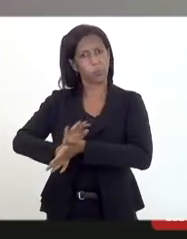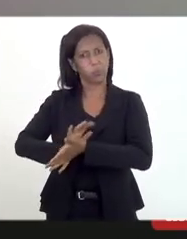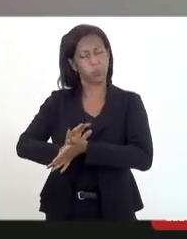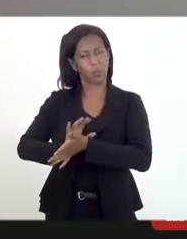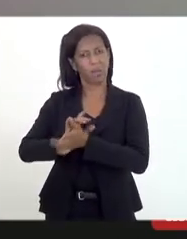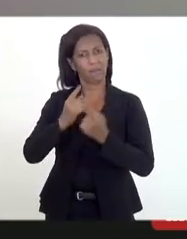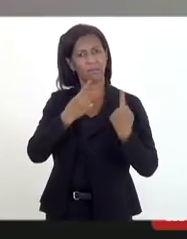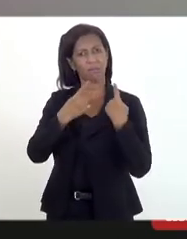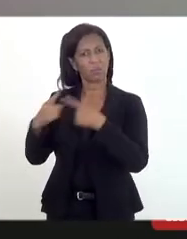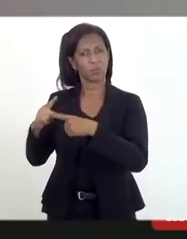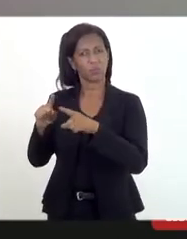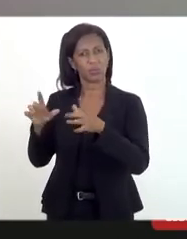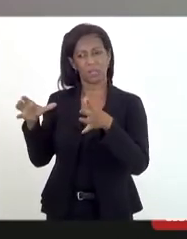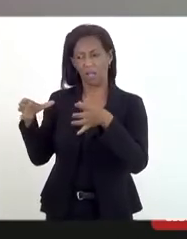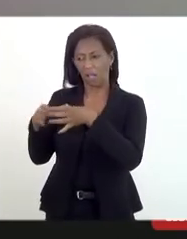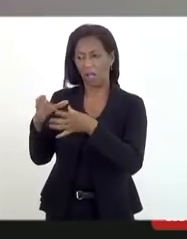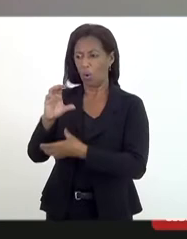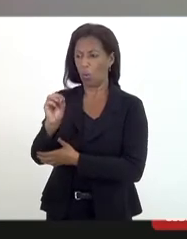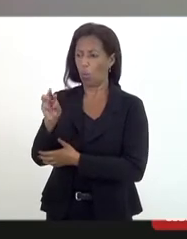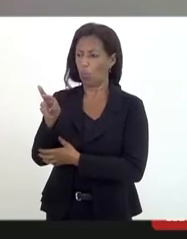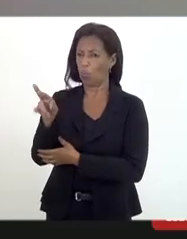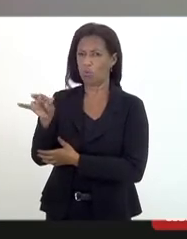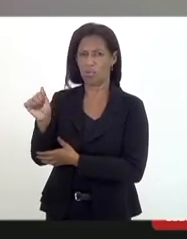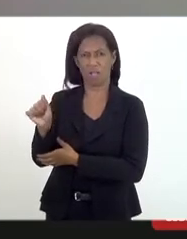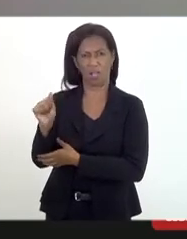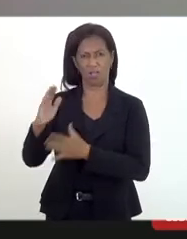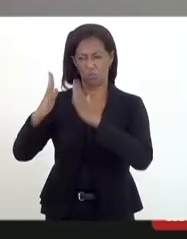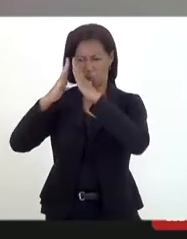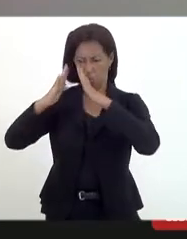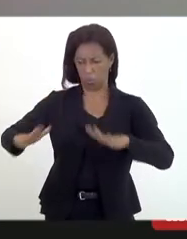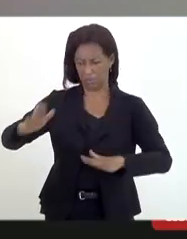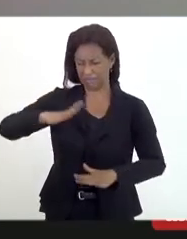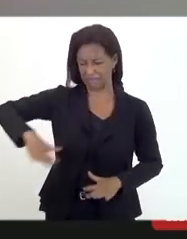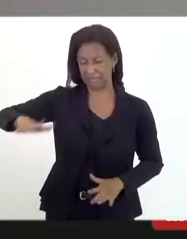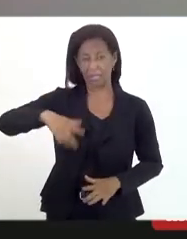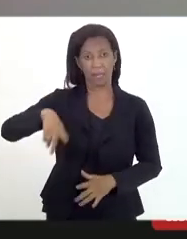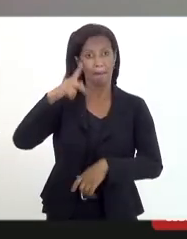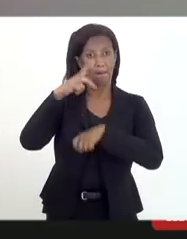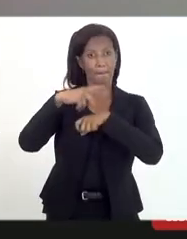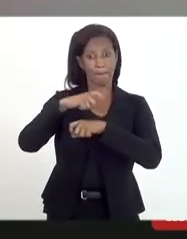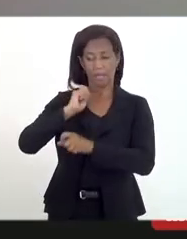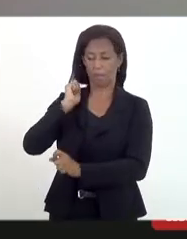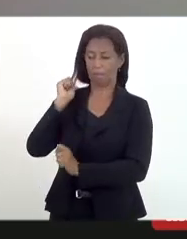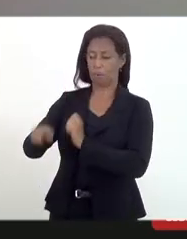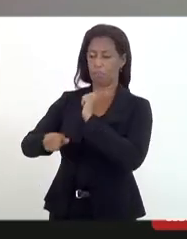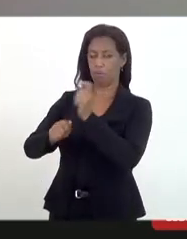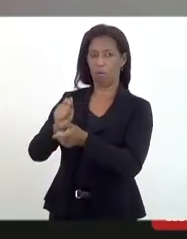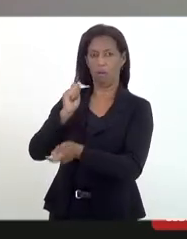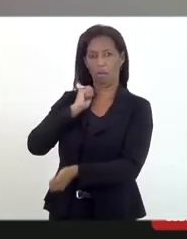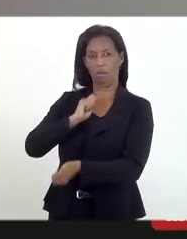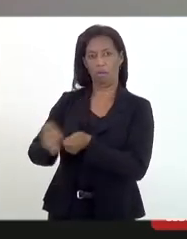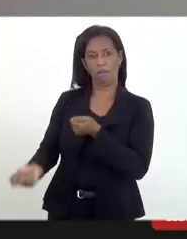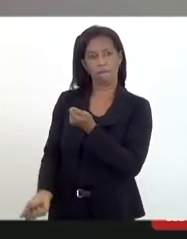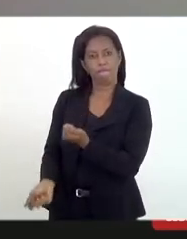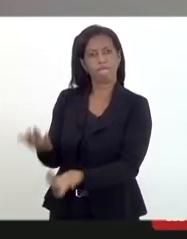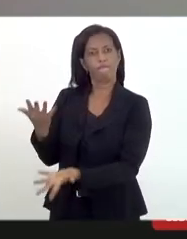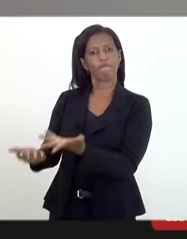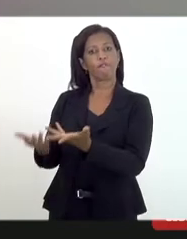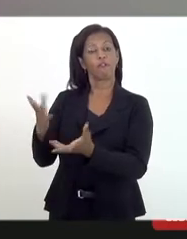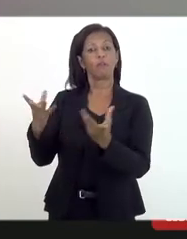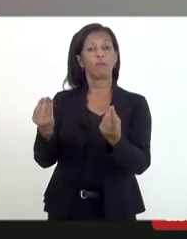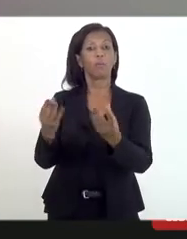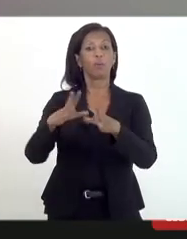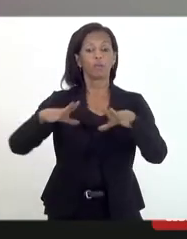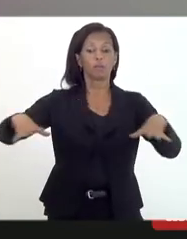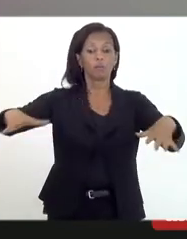comunidades estão sendo expulsas, terreiros apedrejados, incendiados, em muitas comunidades